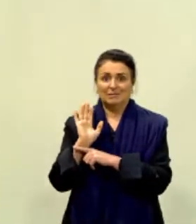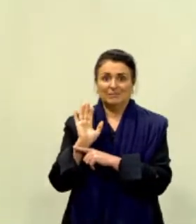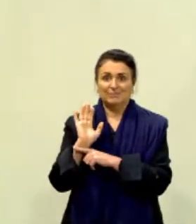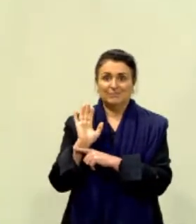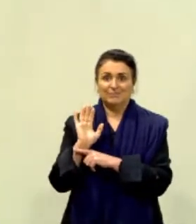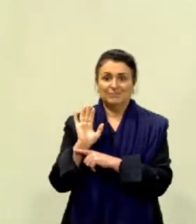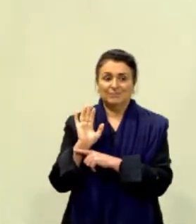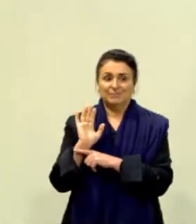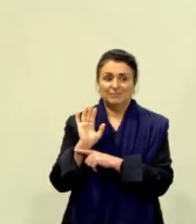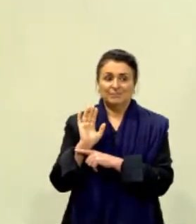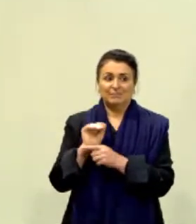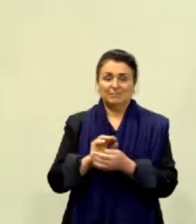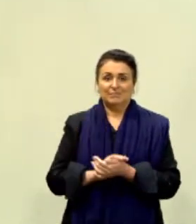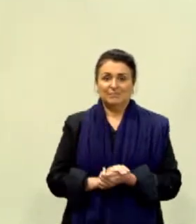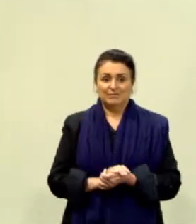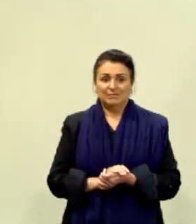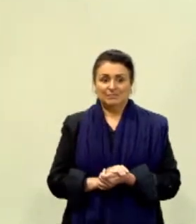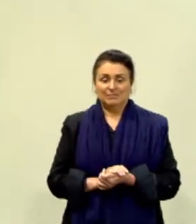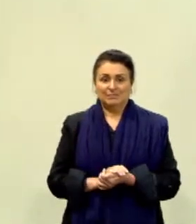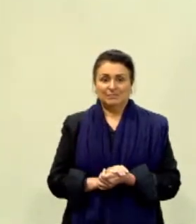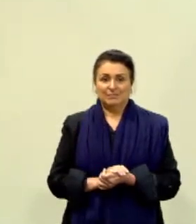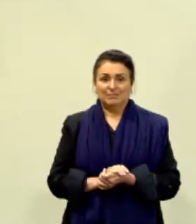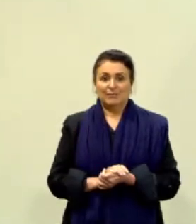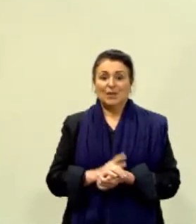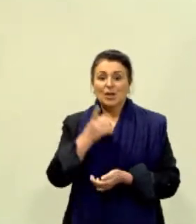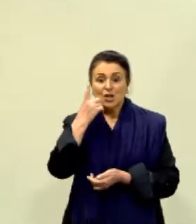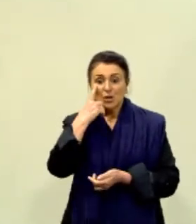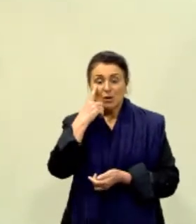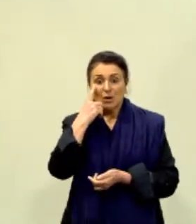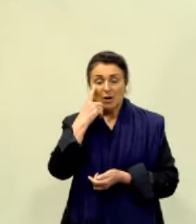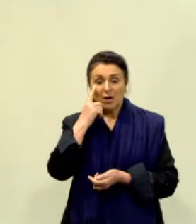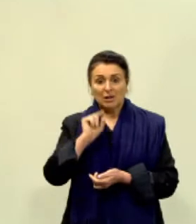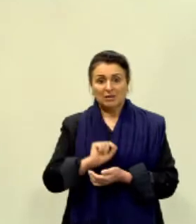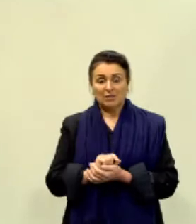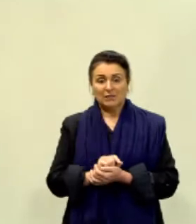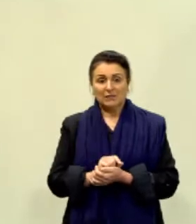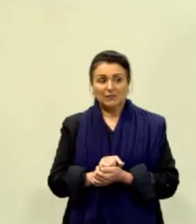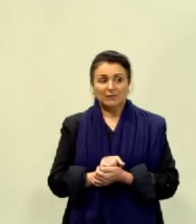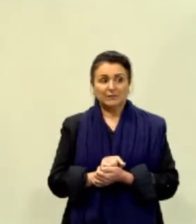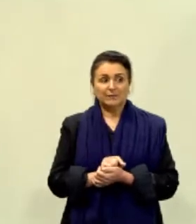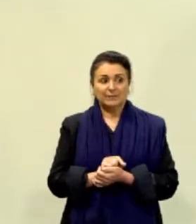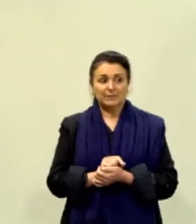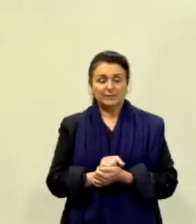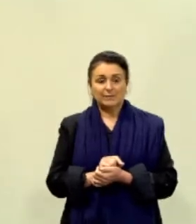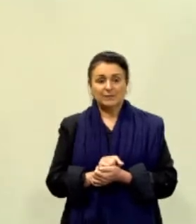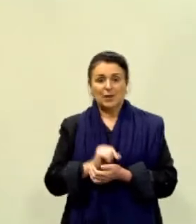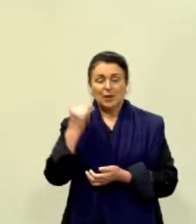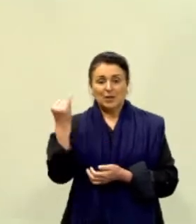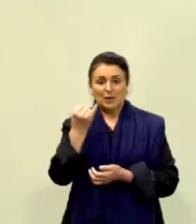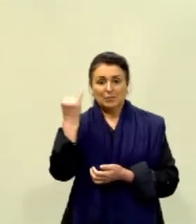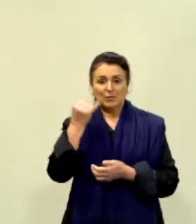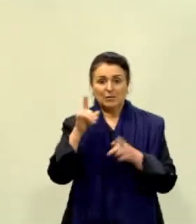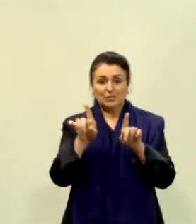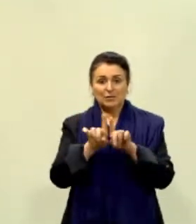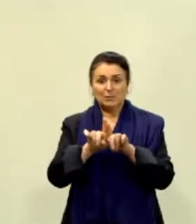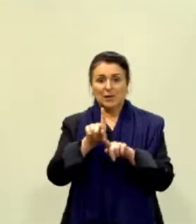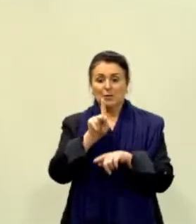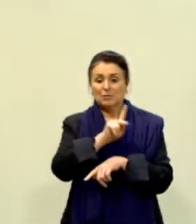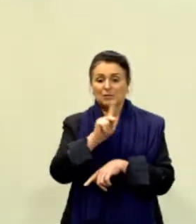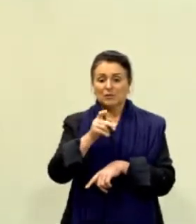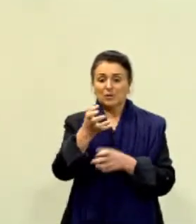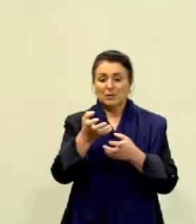Frequenta o cinema. E olha só, gente, só uma importância aqui que eu queria dizer para vocês. Olha a